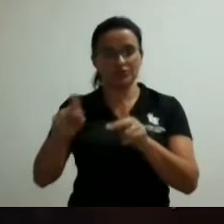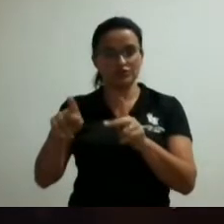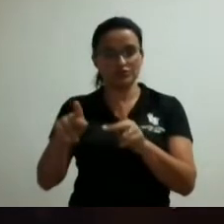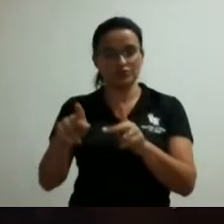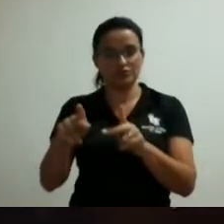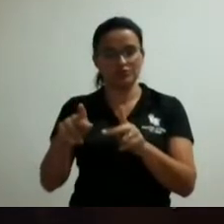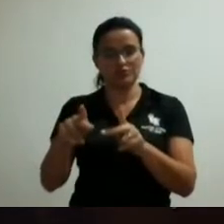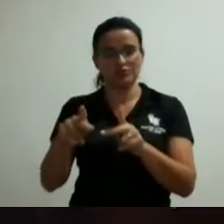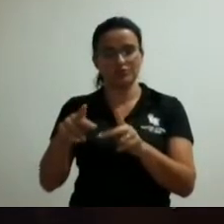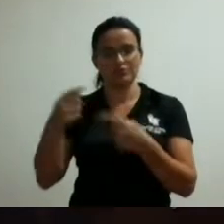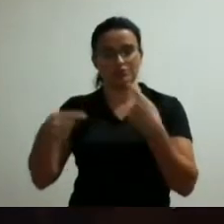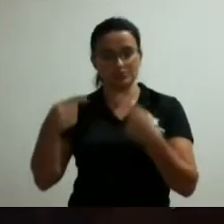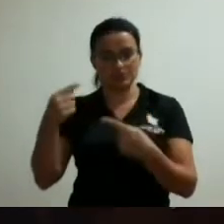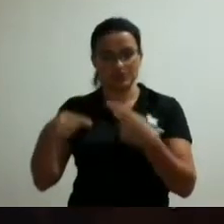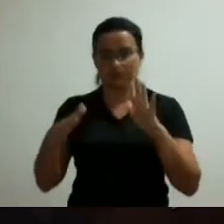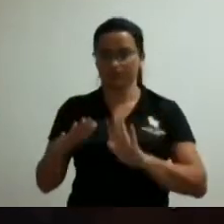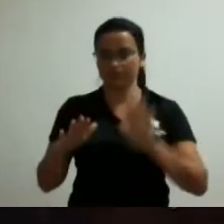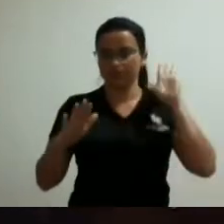discussão